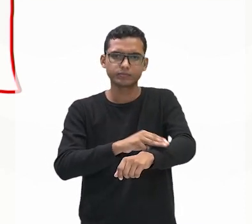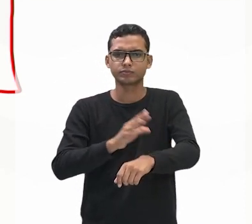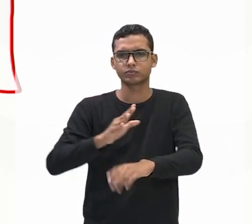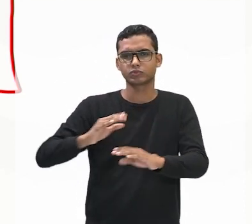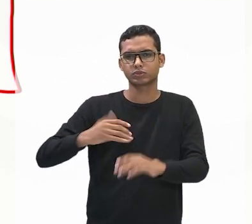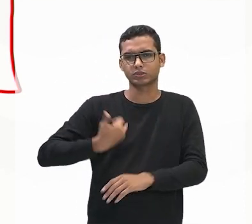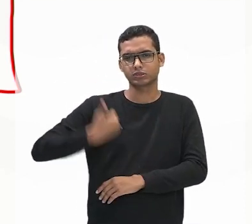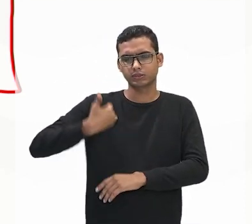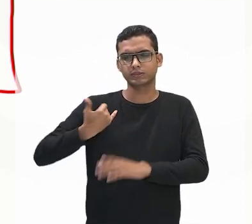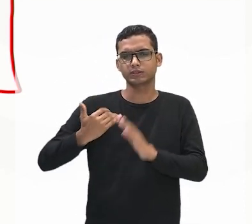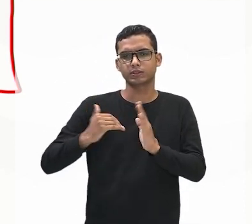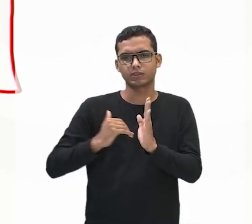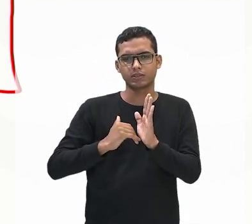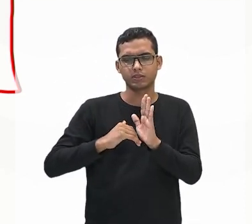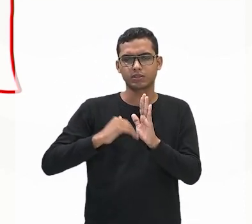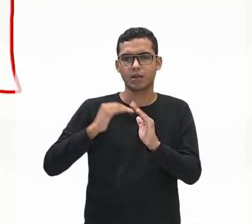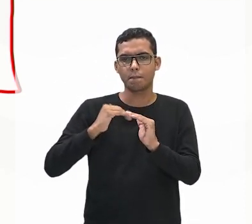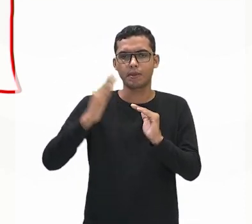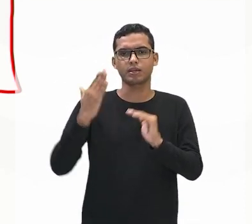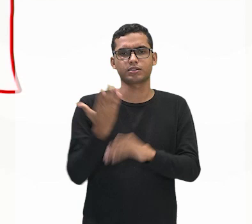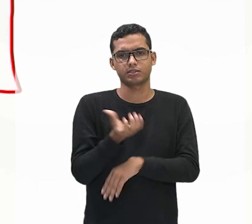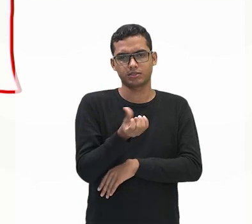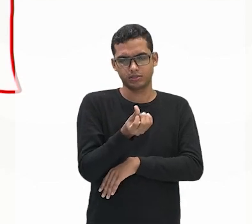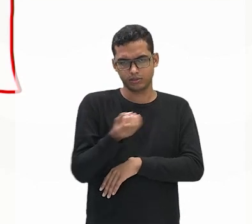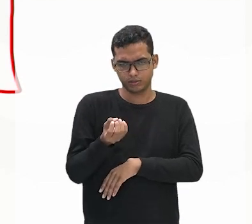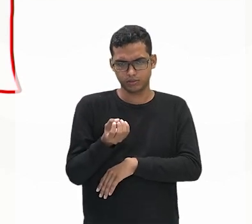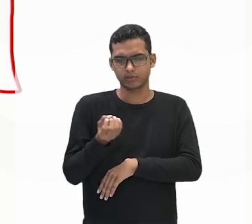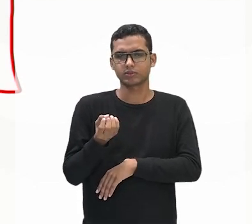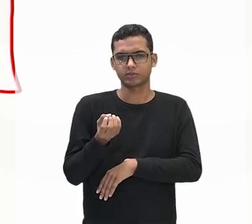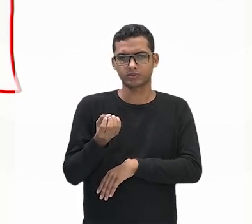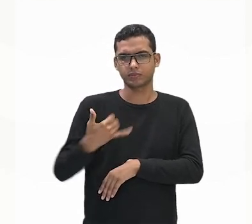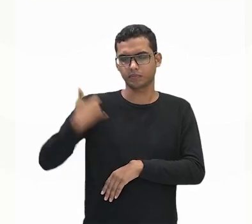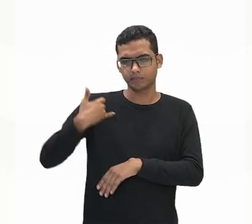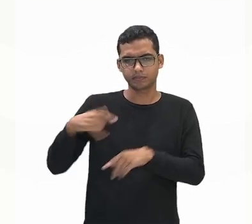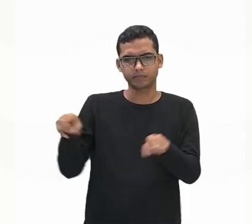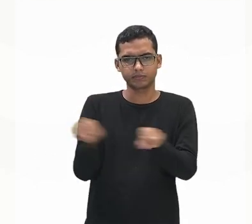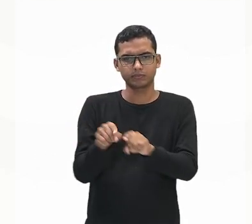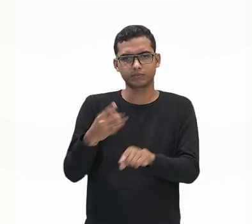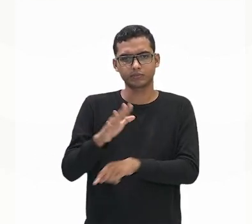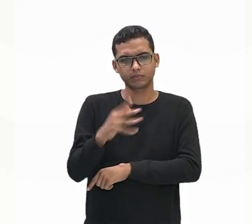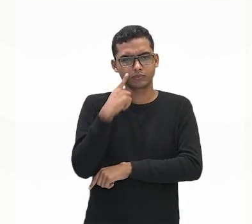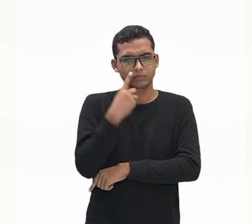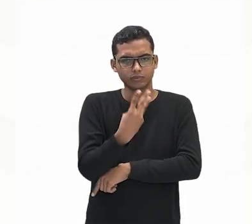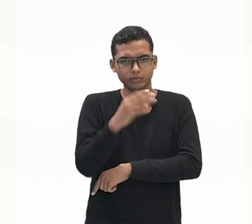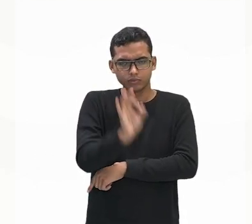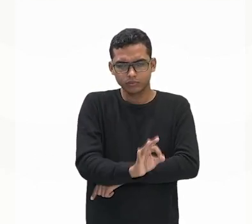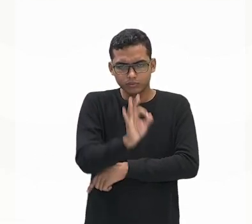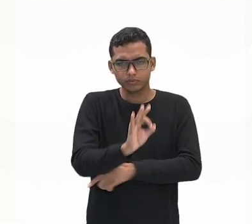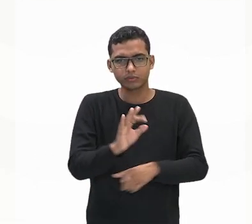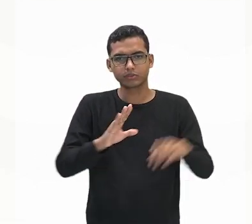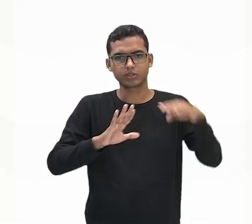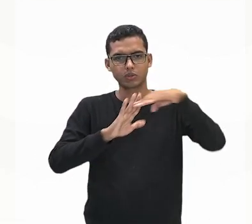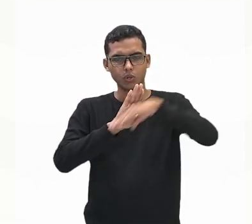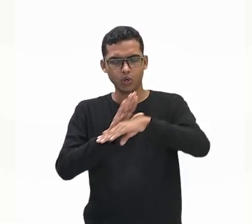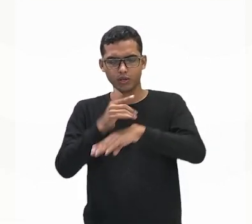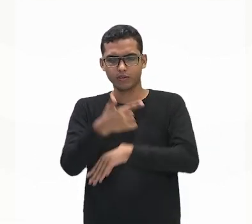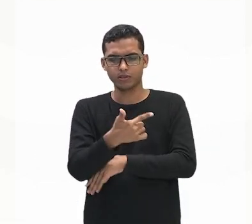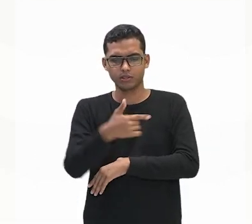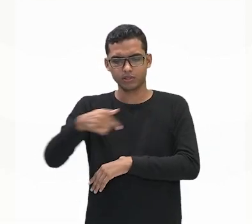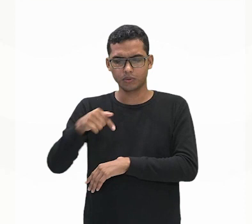maiores. Era 30% lá em 2016 e diminuiu para 27,5%